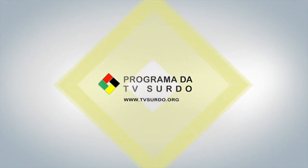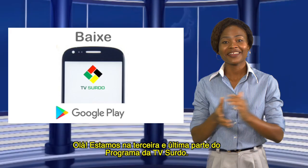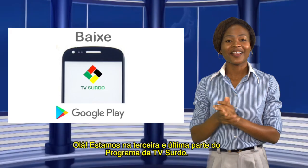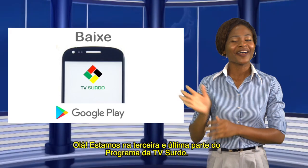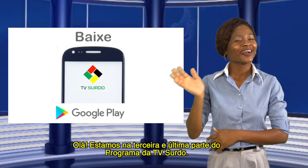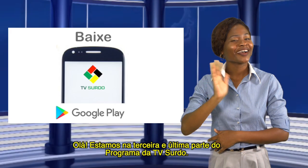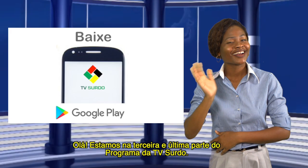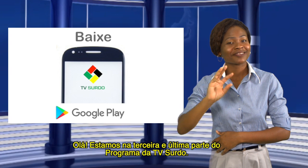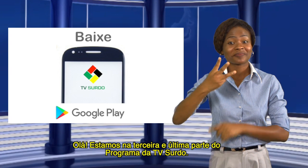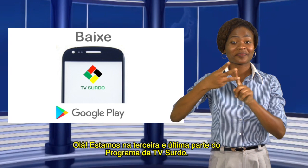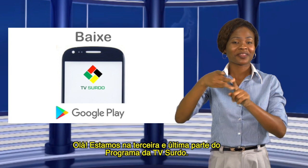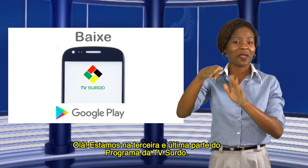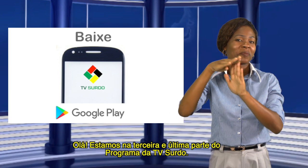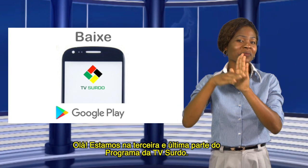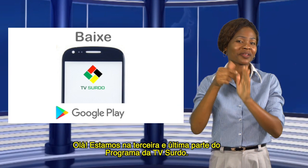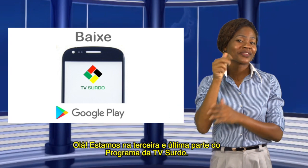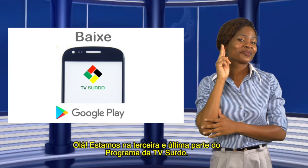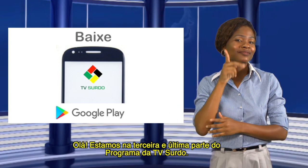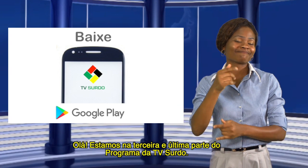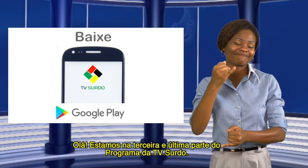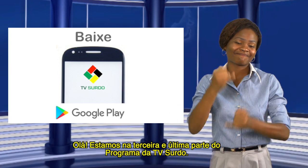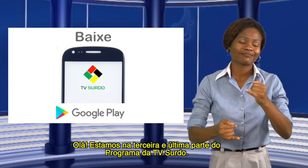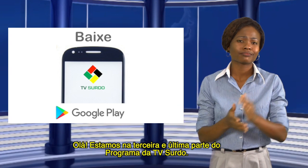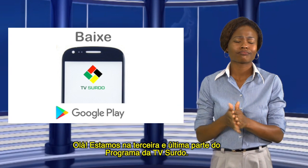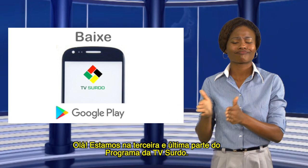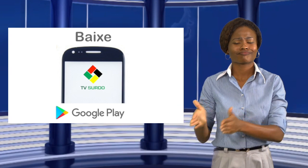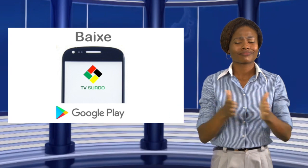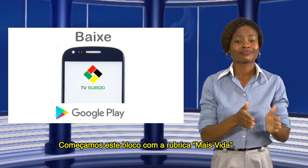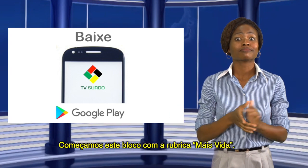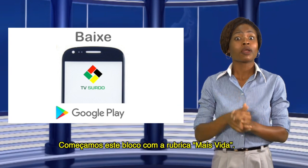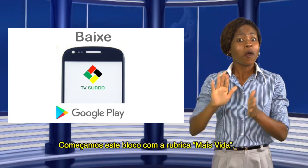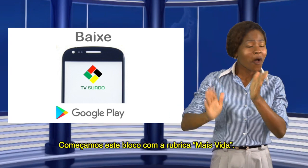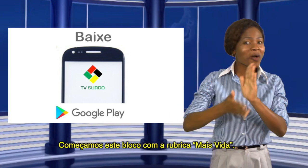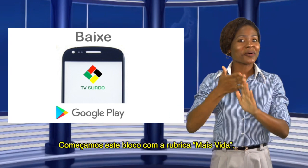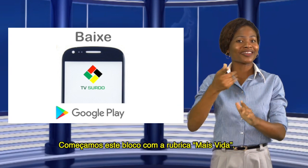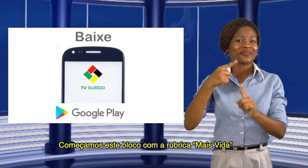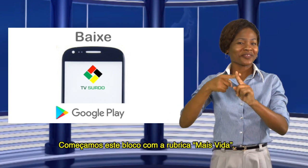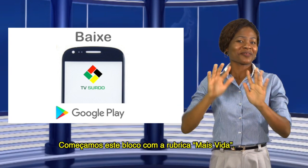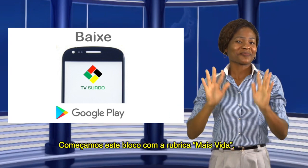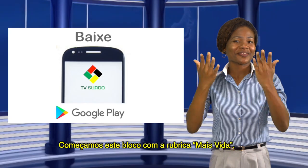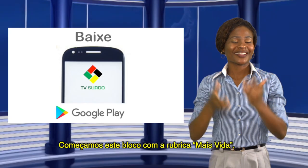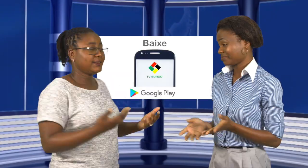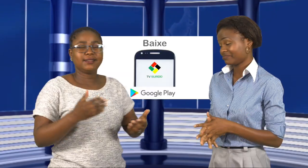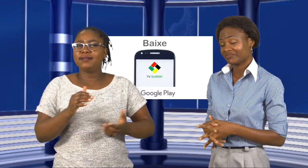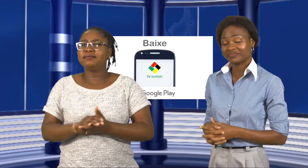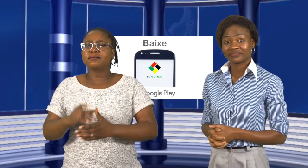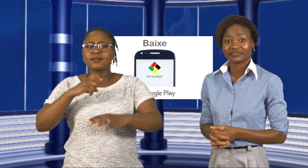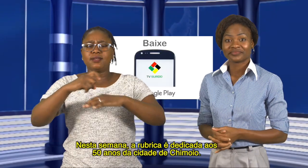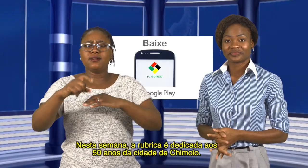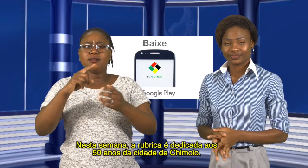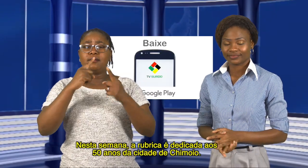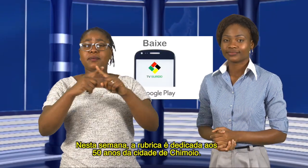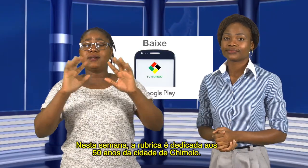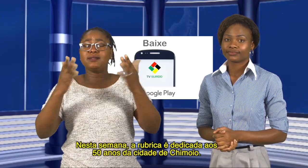Olá estamos na terceira e última parte do programa da TV Surdo começamos este bloco com a rubrica Mais Vida